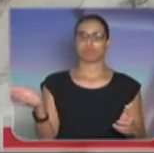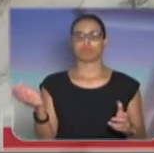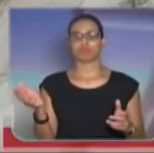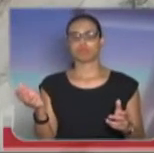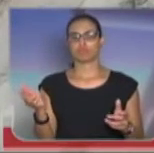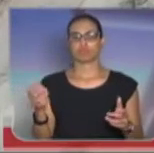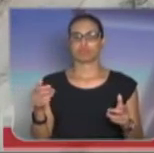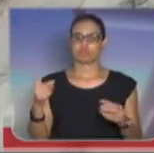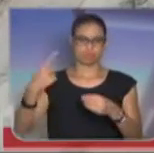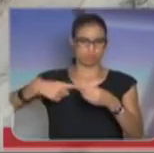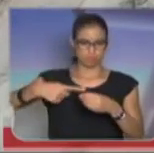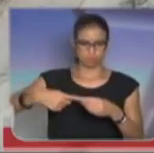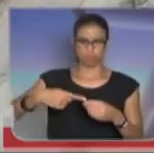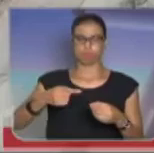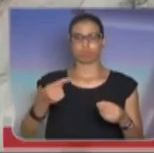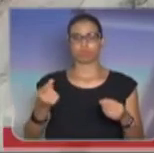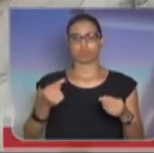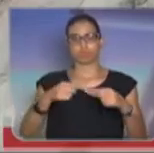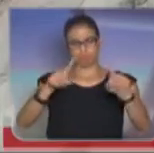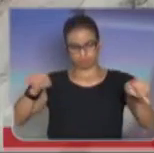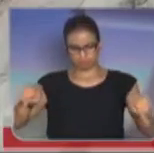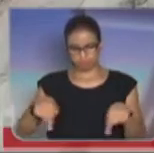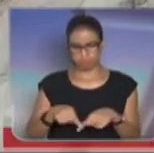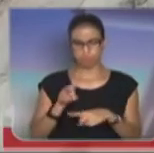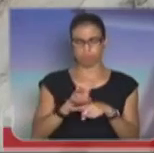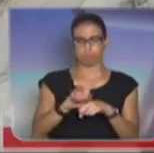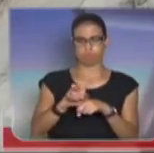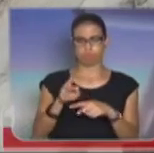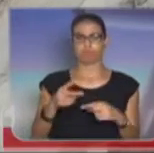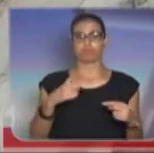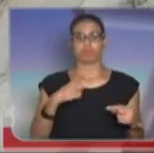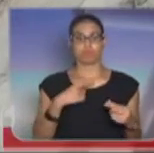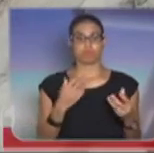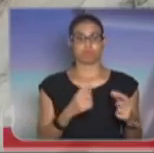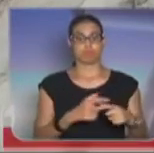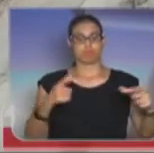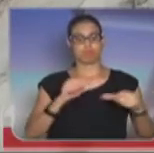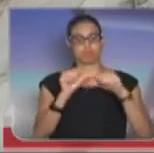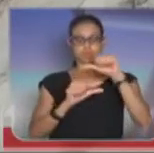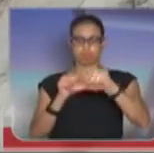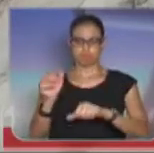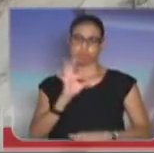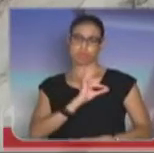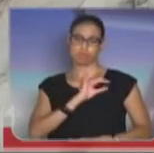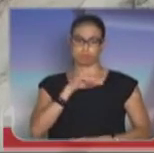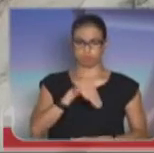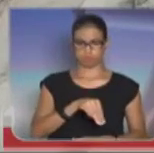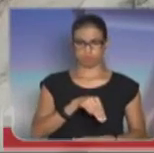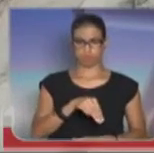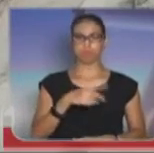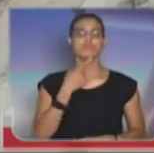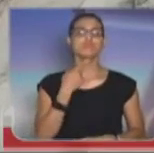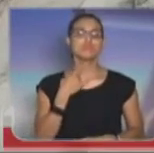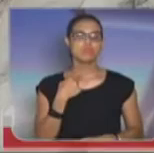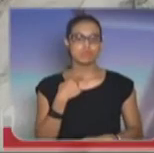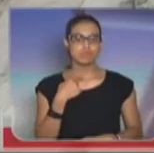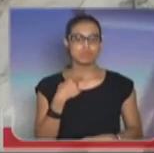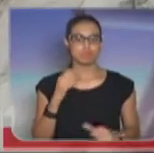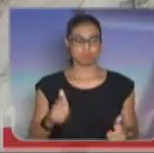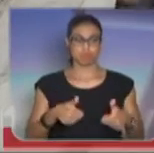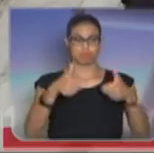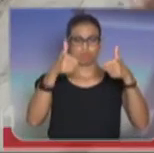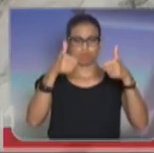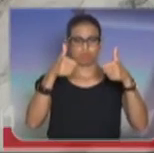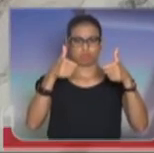os comandos do interior, ambiental. Então, nós teremos aí uma grande mudança na Polícia Militar. Desejamos que seja para muito melhor.